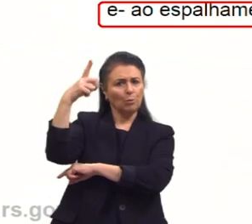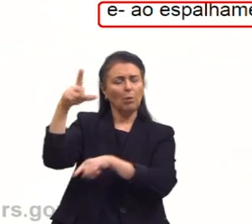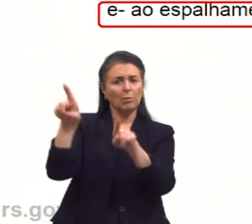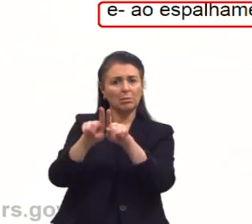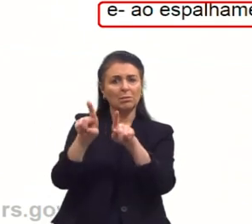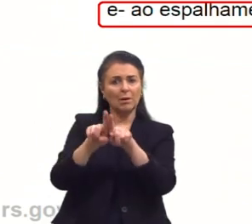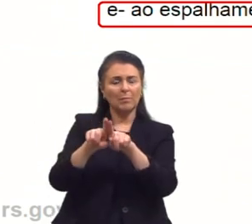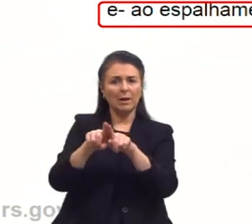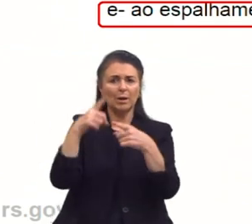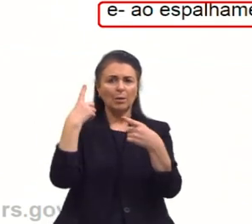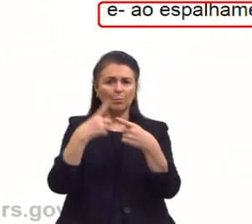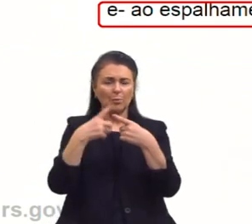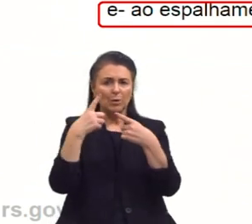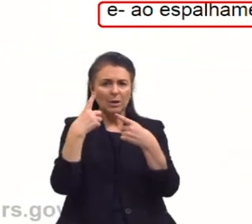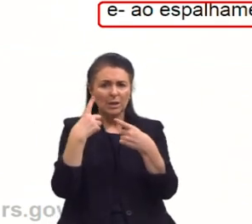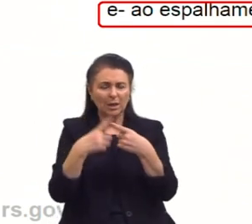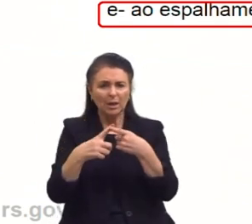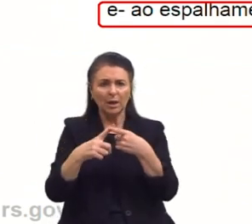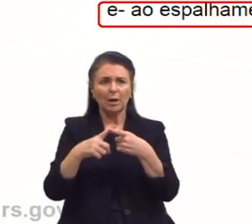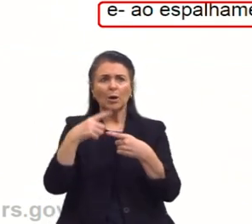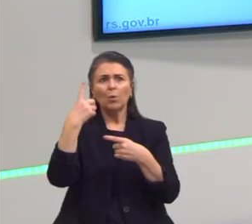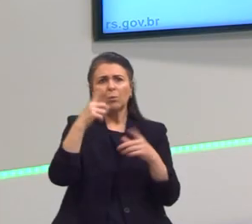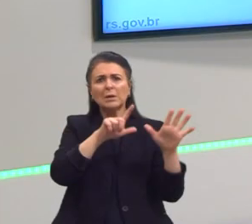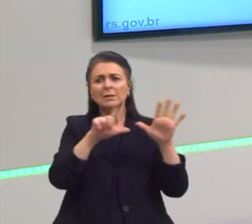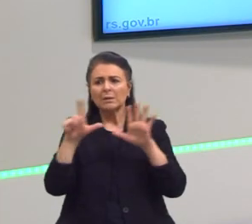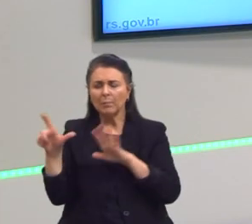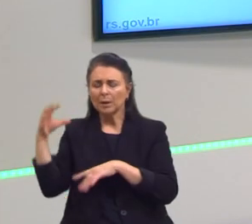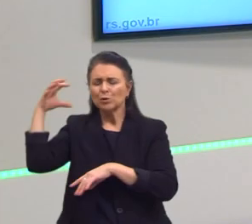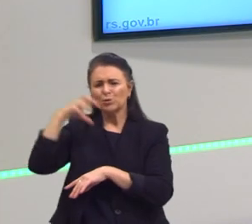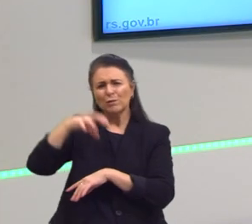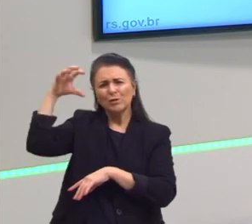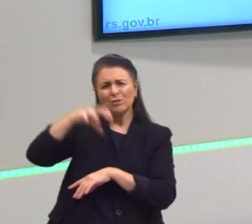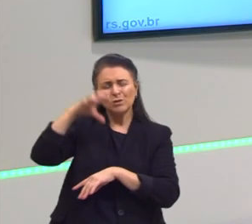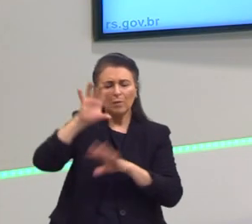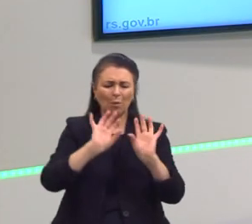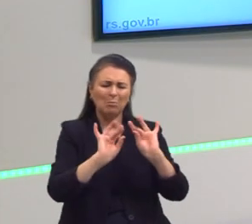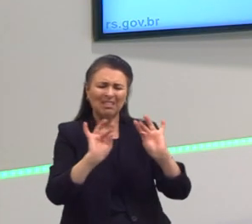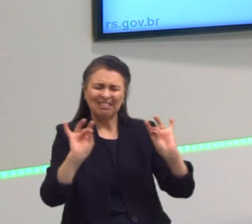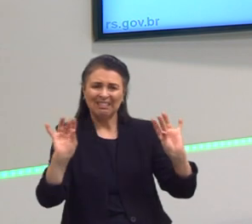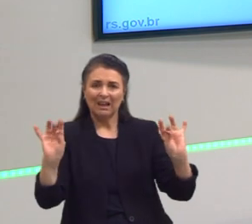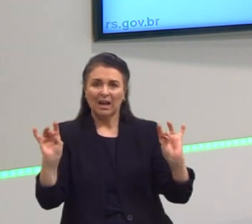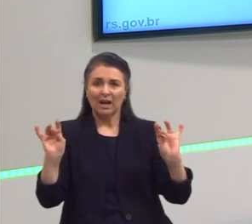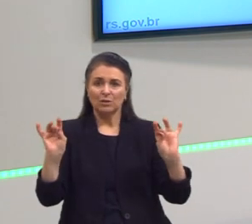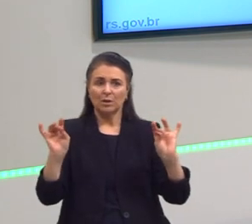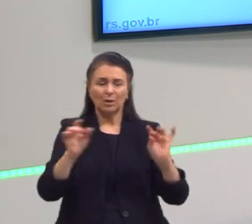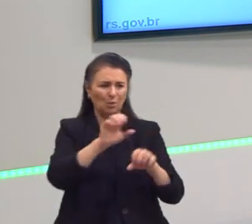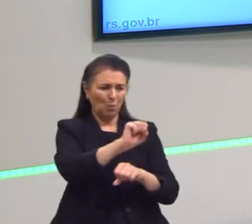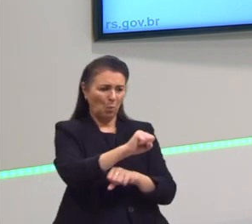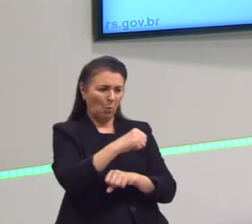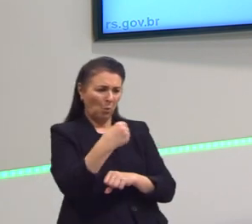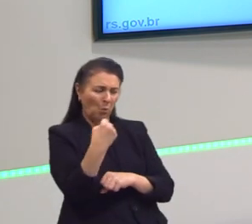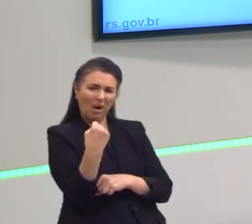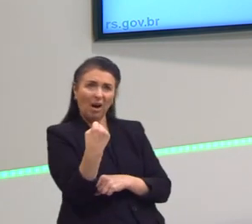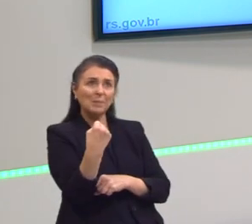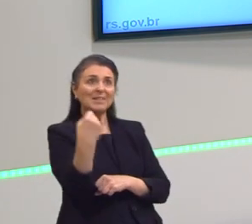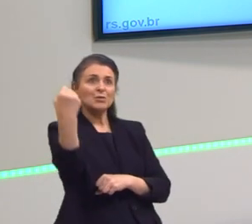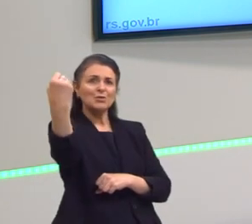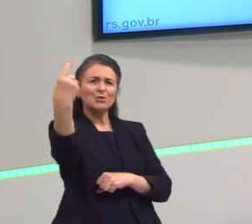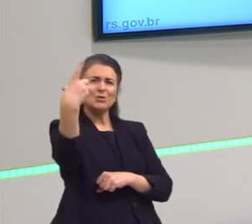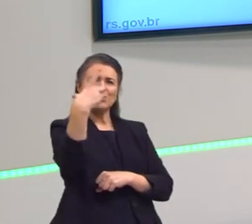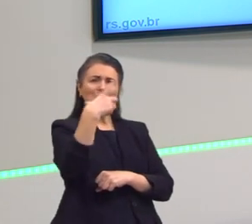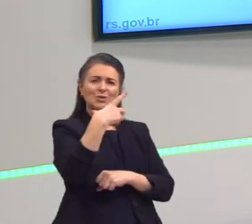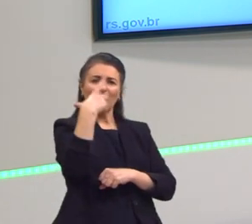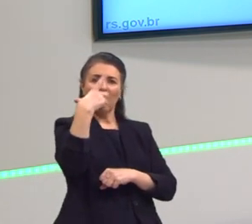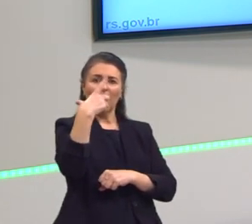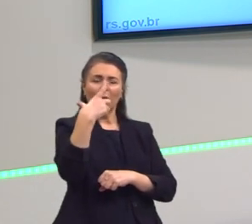porque se a gente vai ali agora depois de uma semana de chuva, de umidade, a gente vai abrir o nosso quarto num dia de sol bem bonito,